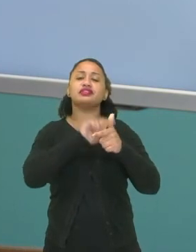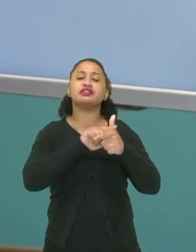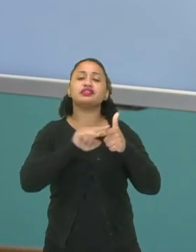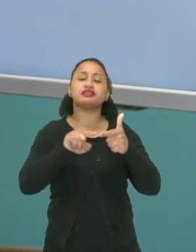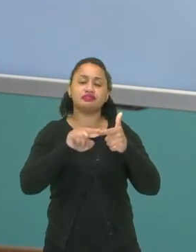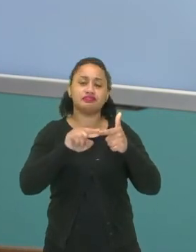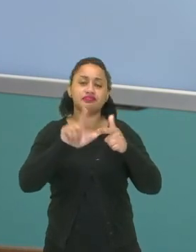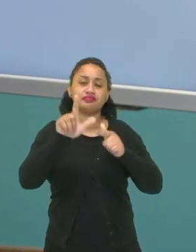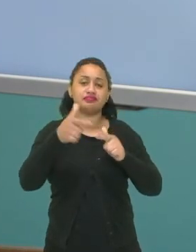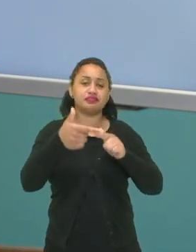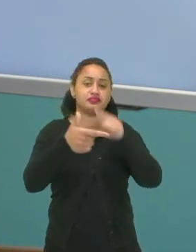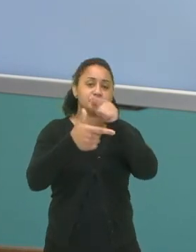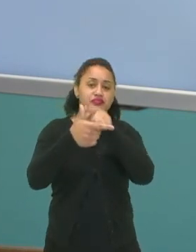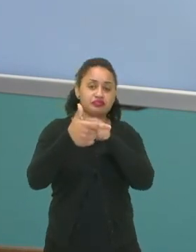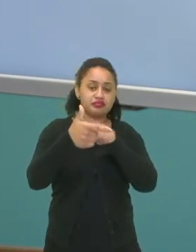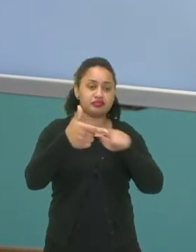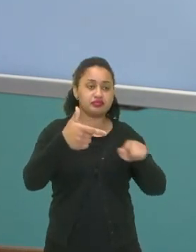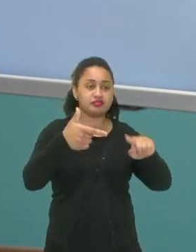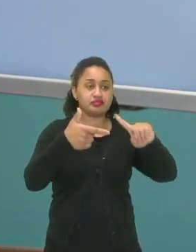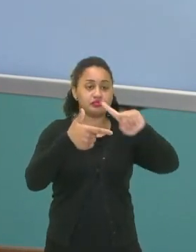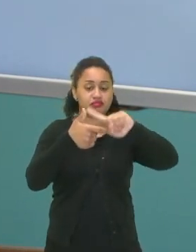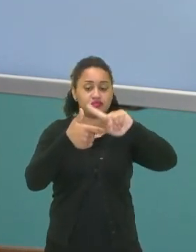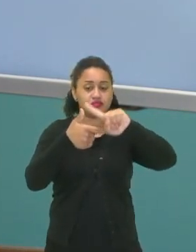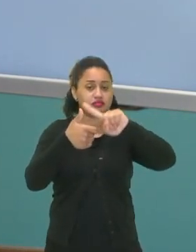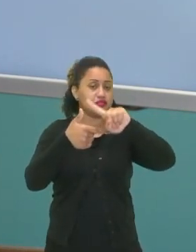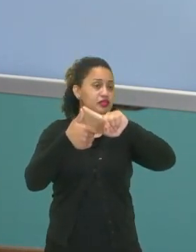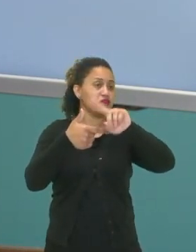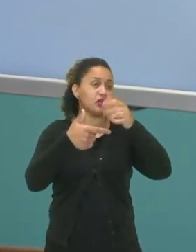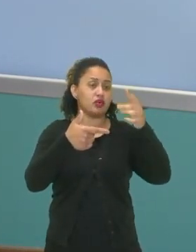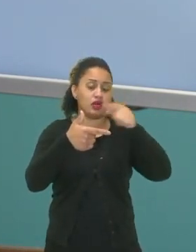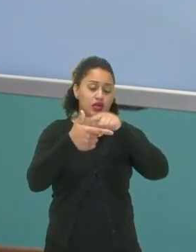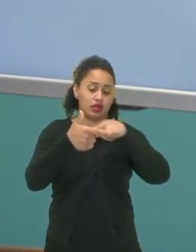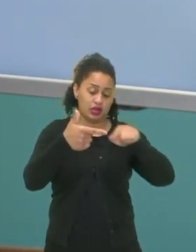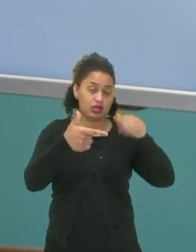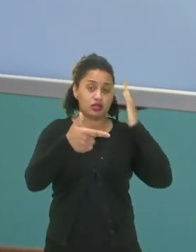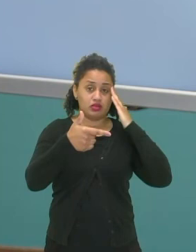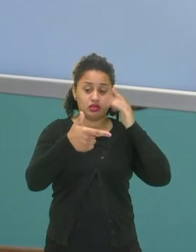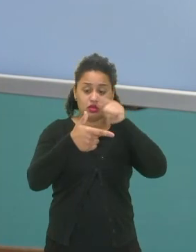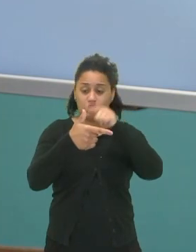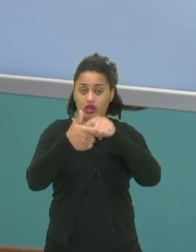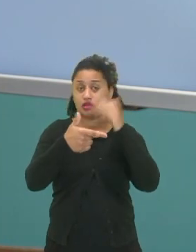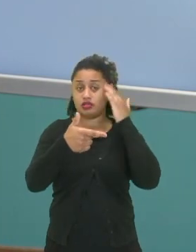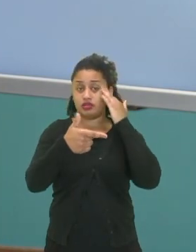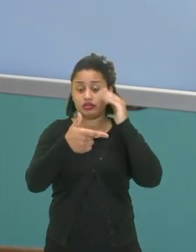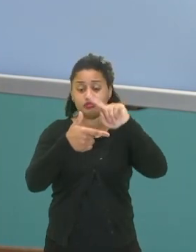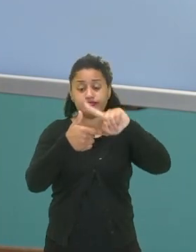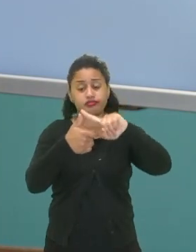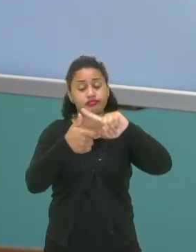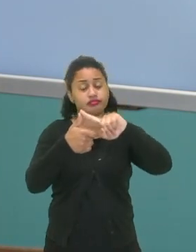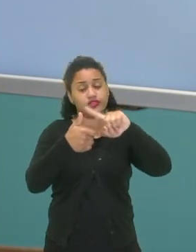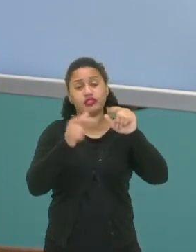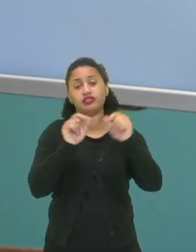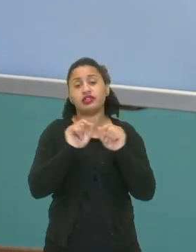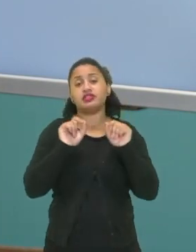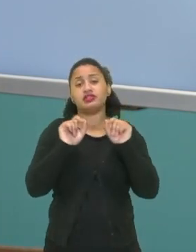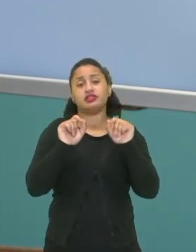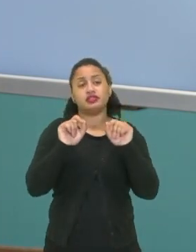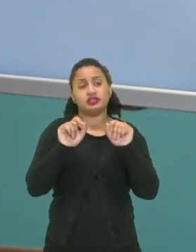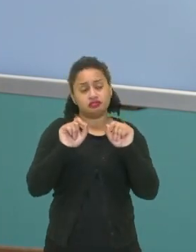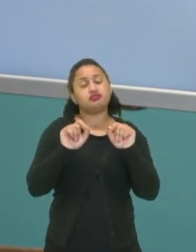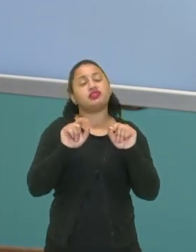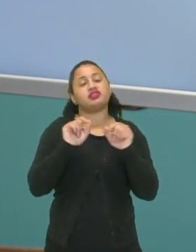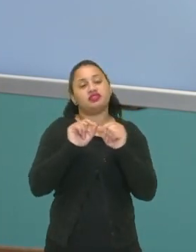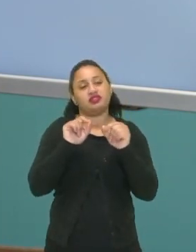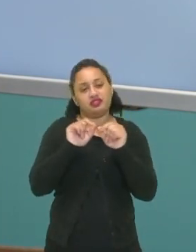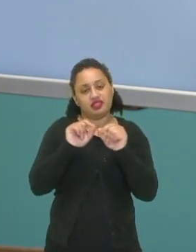retângulo. Triângulo retângulo, se eu conheço essa medida e conheço essa e não conheço a terceira, o que eu posso fazer? Aplicar